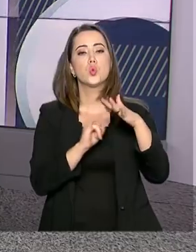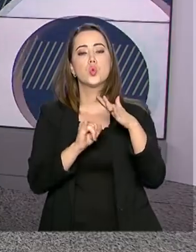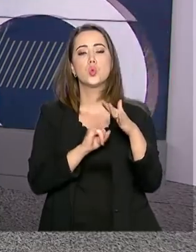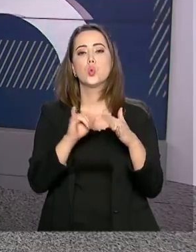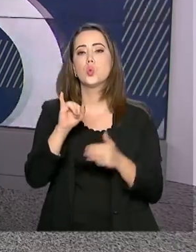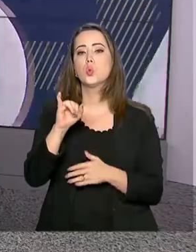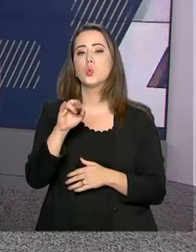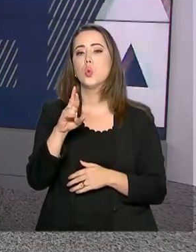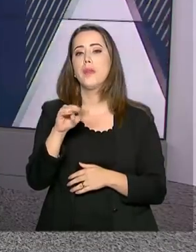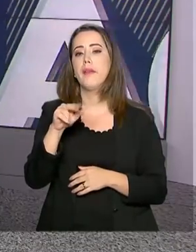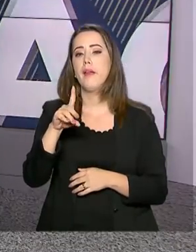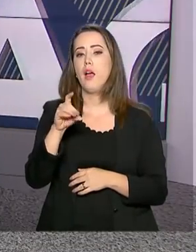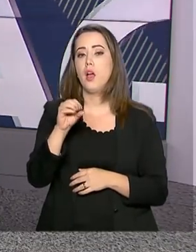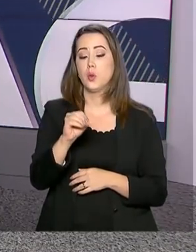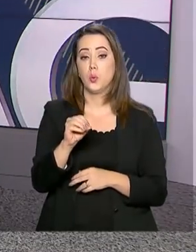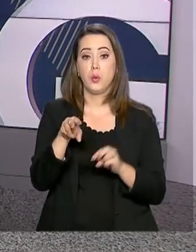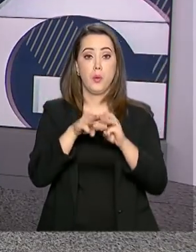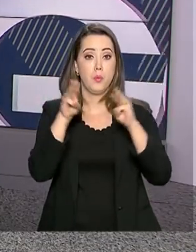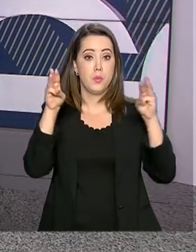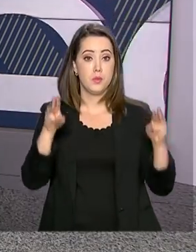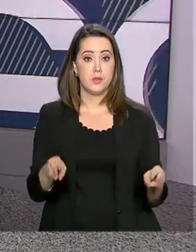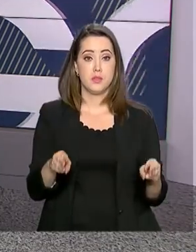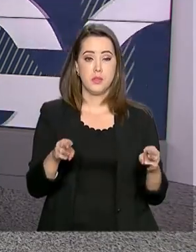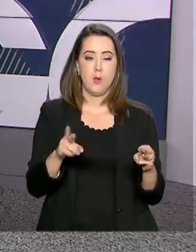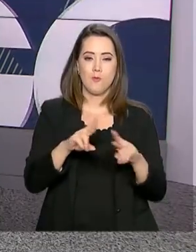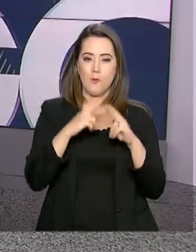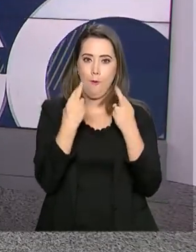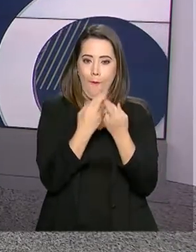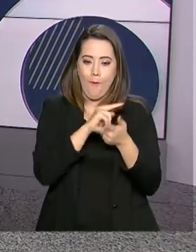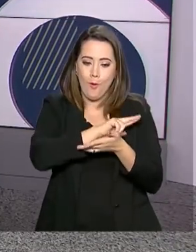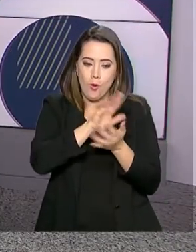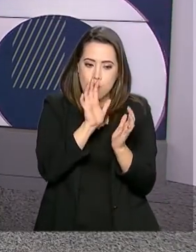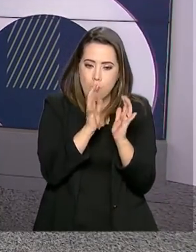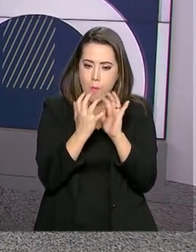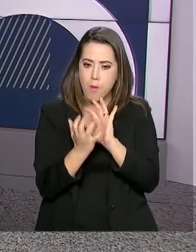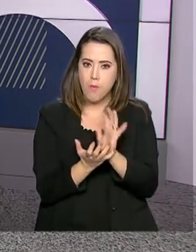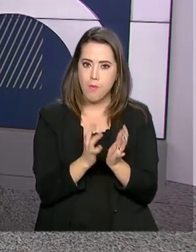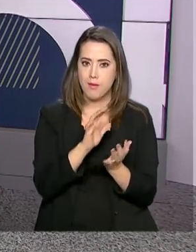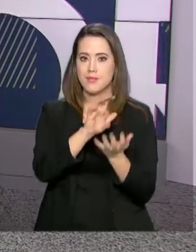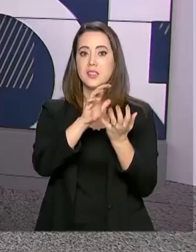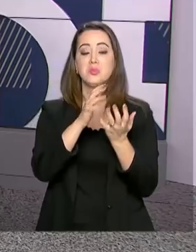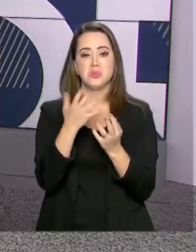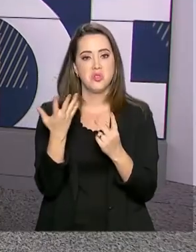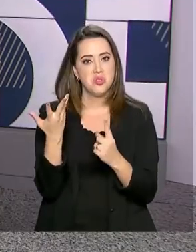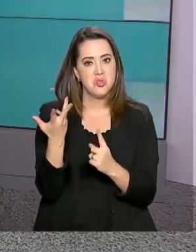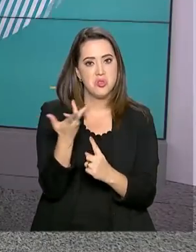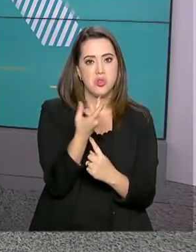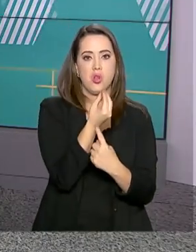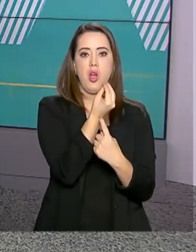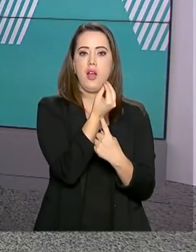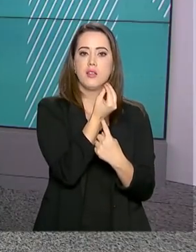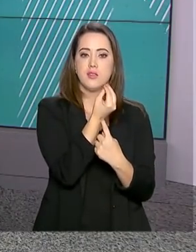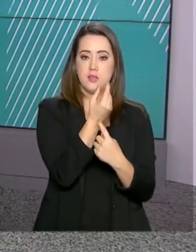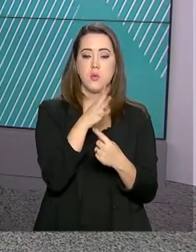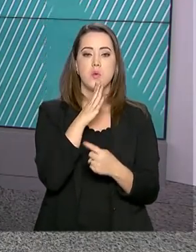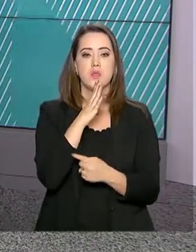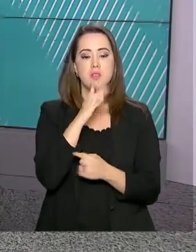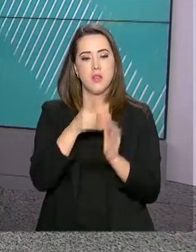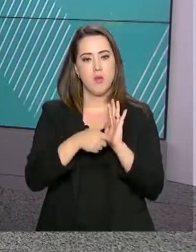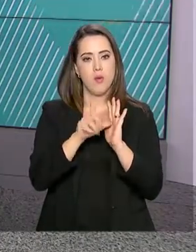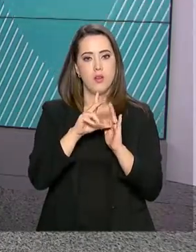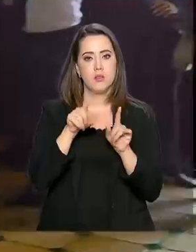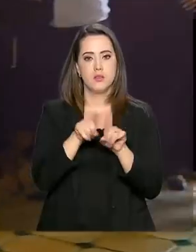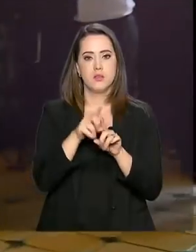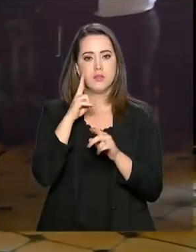um museu que reúne obras de artistas renomados. Antes do encontro, o presidente Bolsonaro conheceu o acervo da instituição e